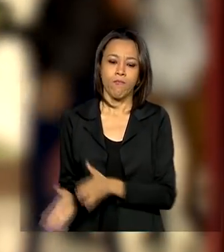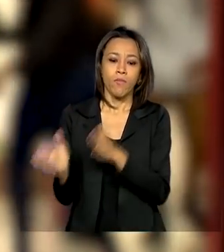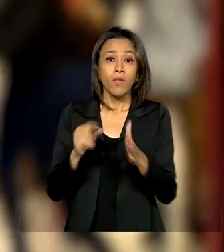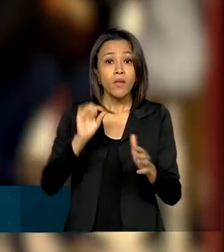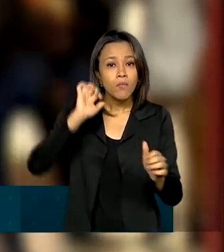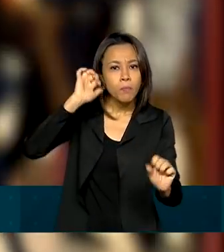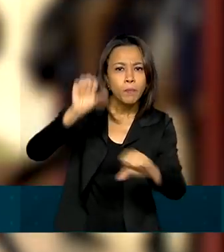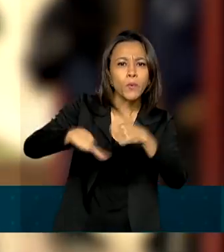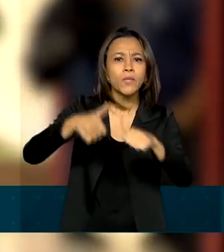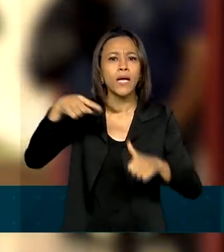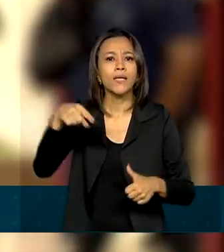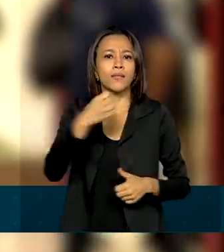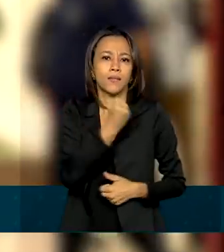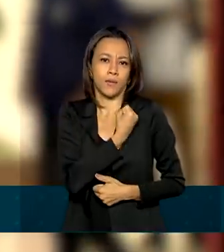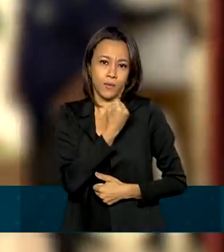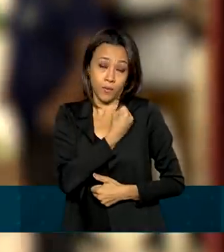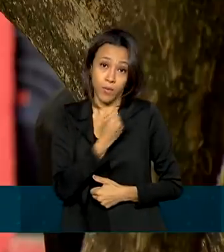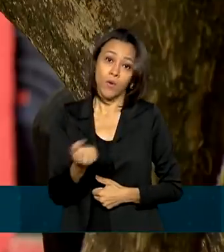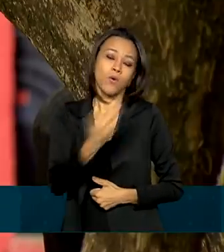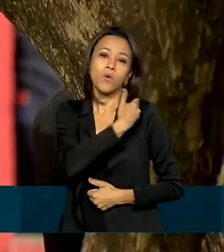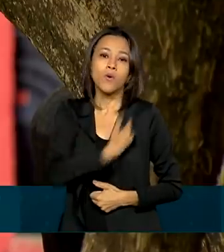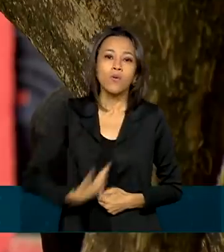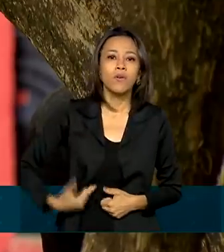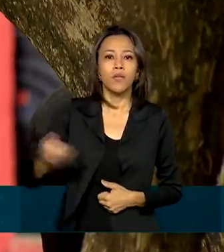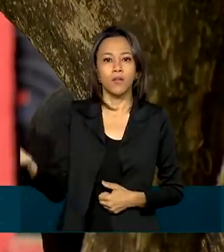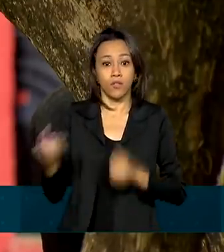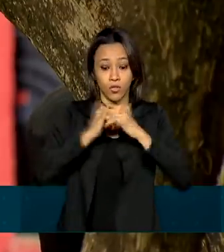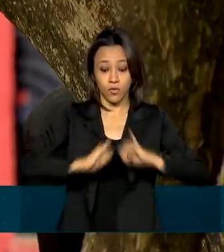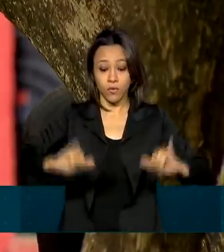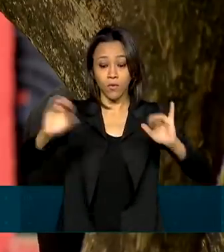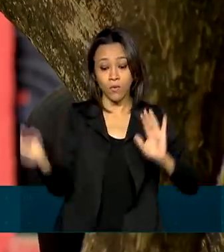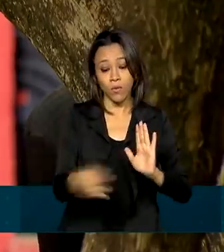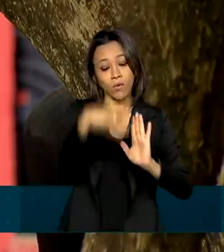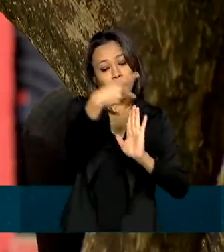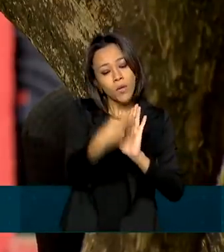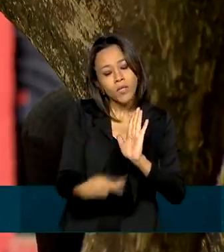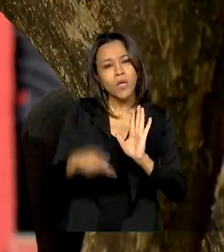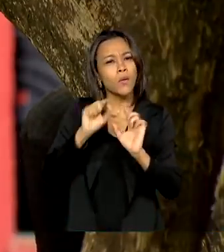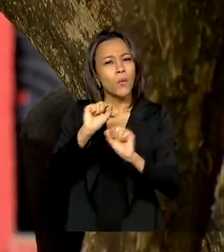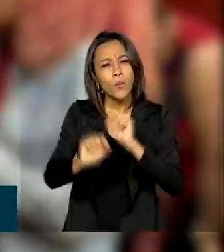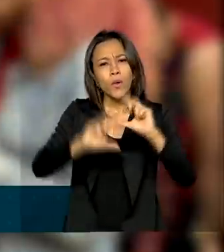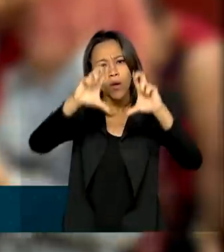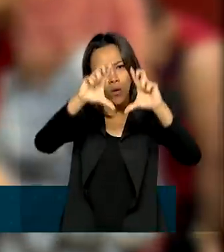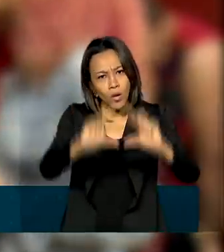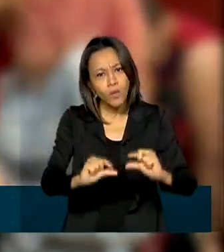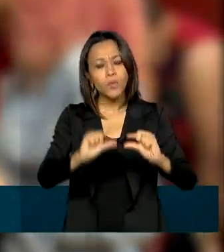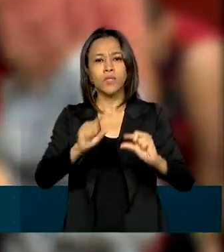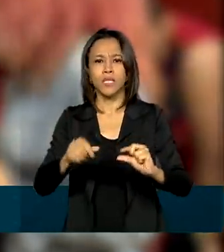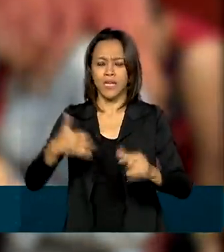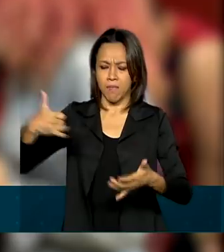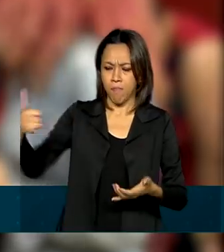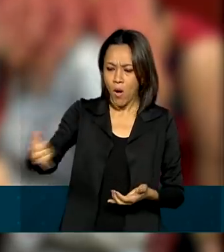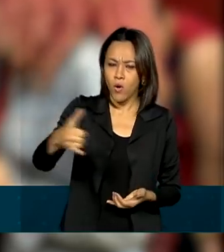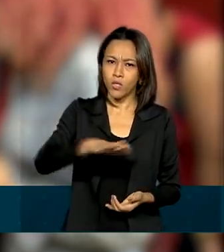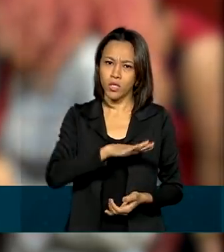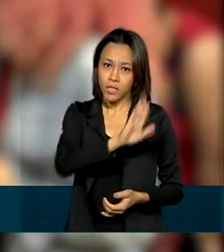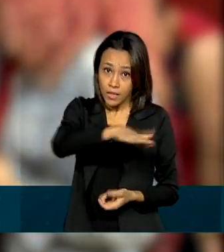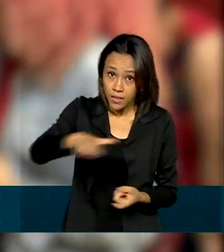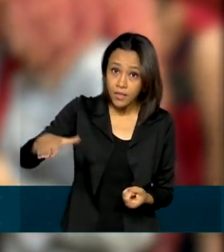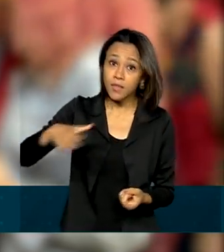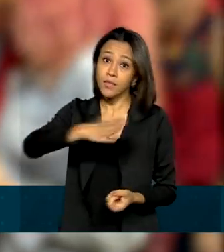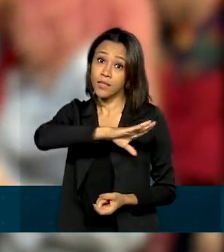esses números, o governo lançou um novo projeto que vai focar na redução de assassinatos de crianças e